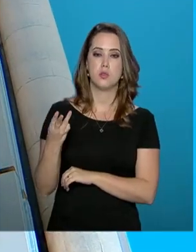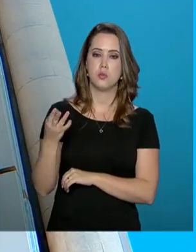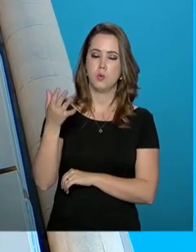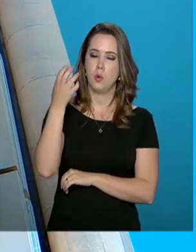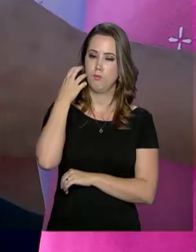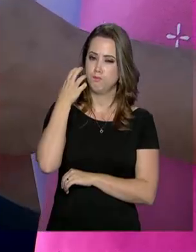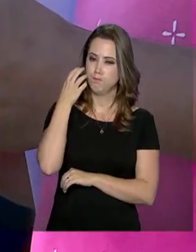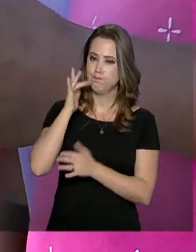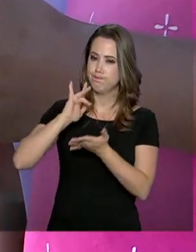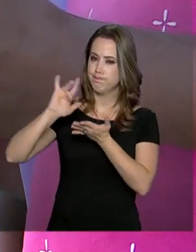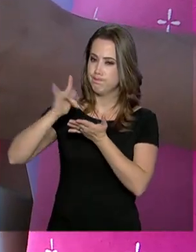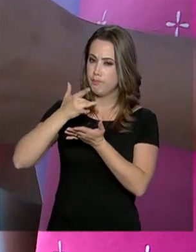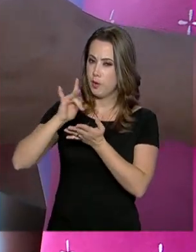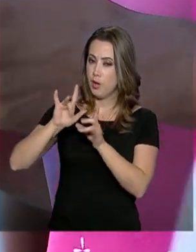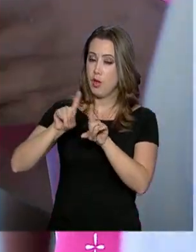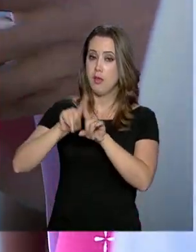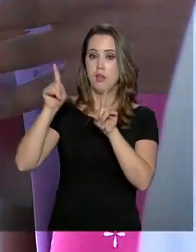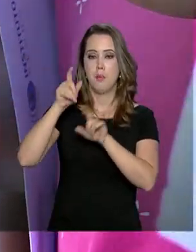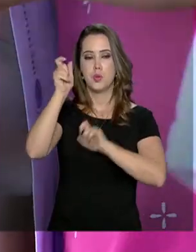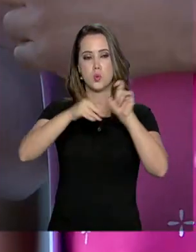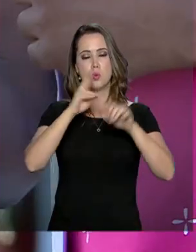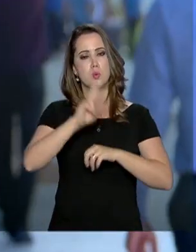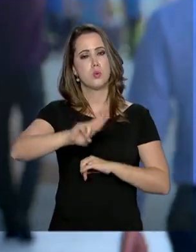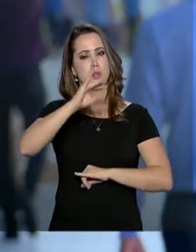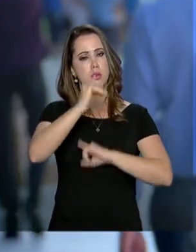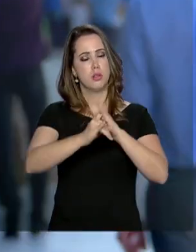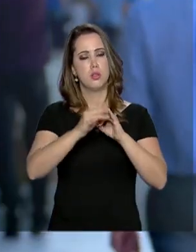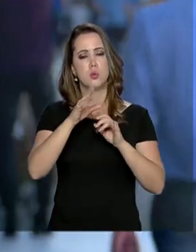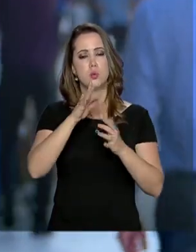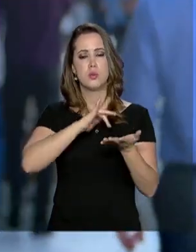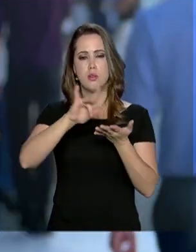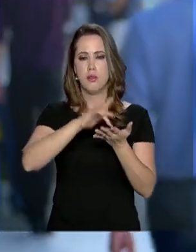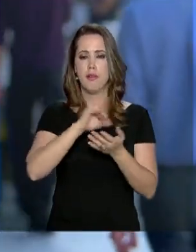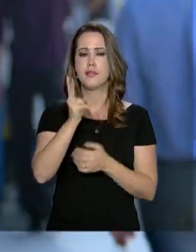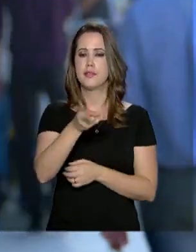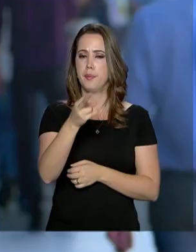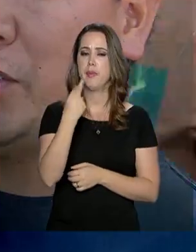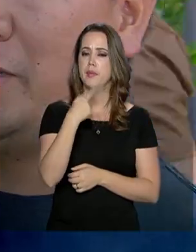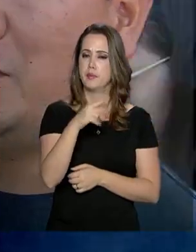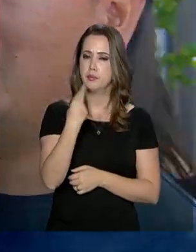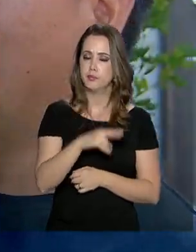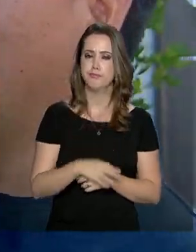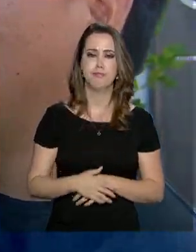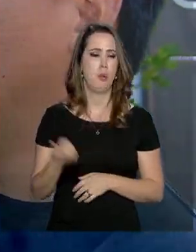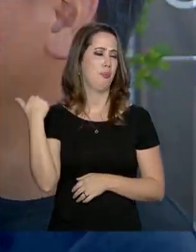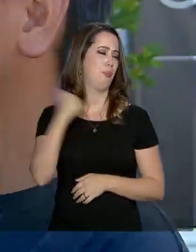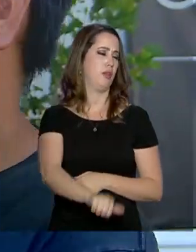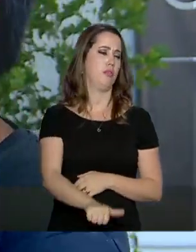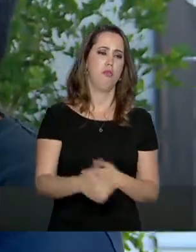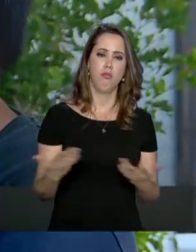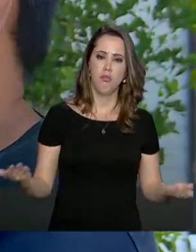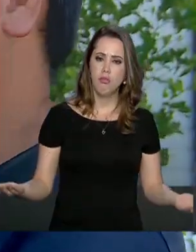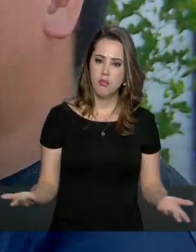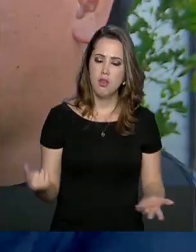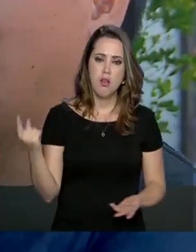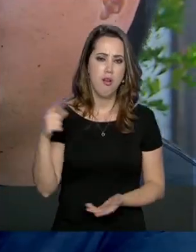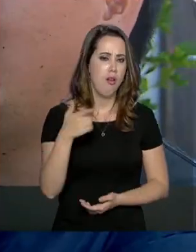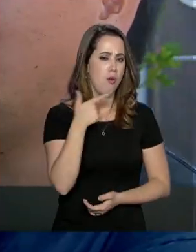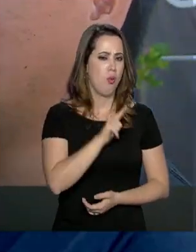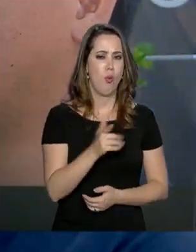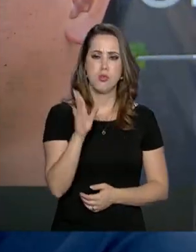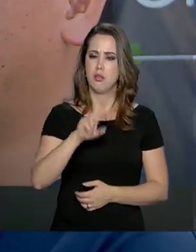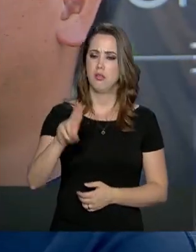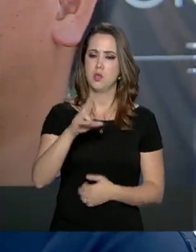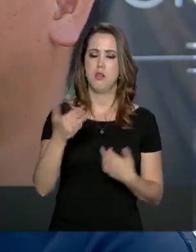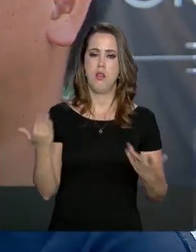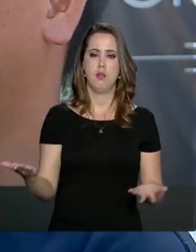linhas móveis. E com tanta gente usando o celular, não faltam reclamações. Horrível. Não funciona,